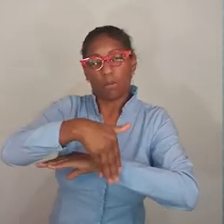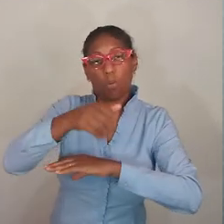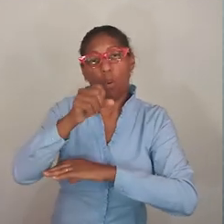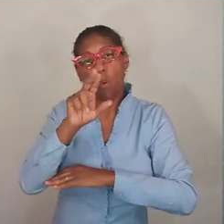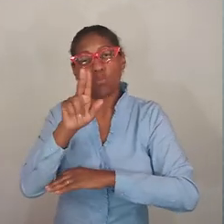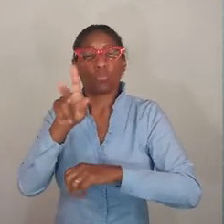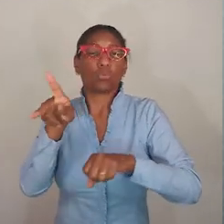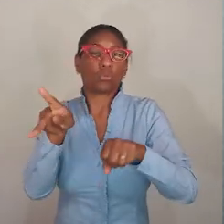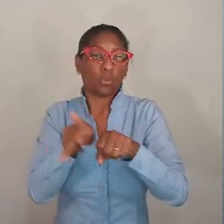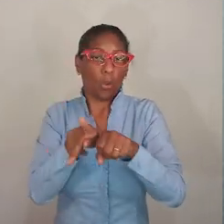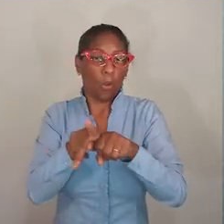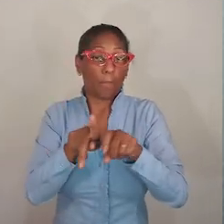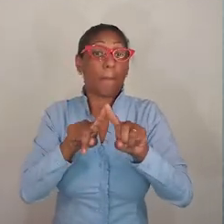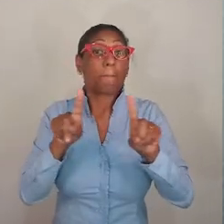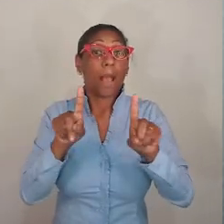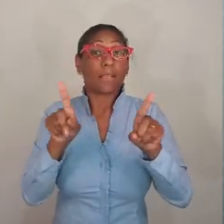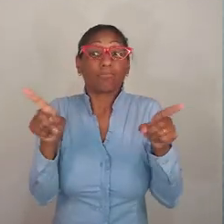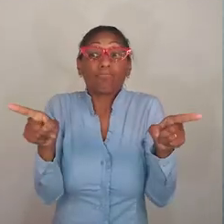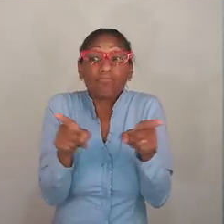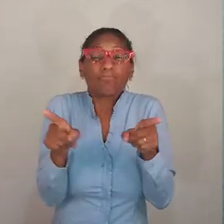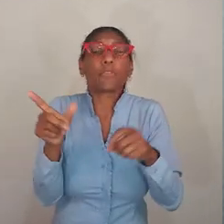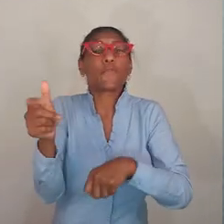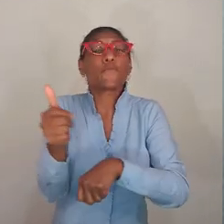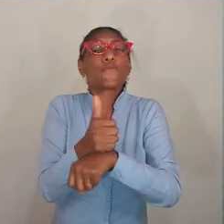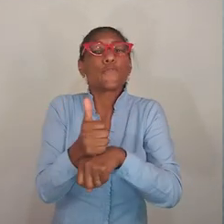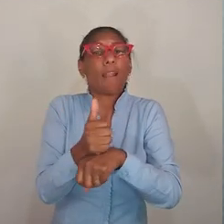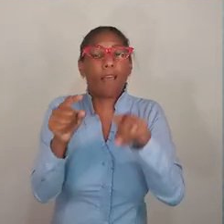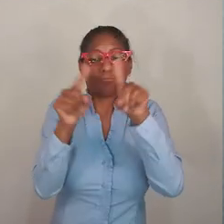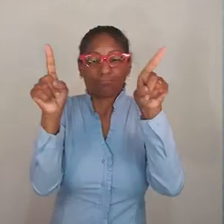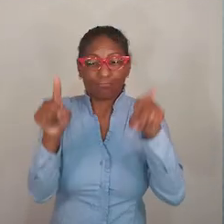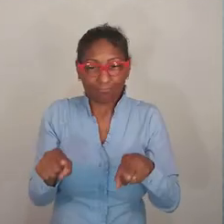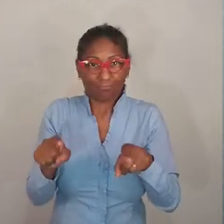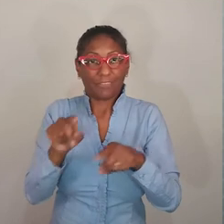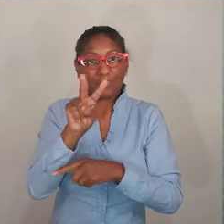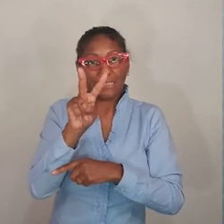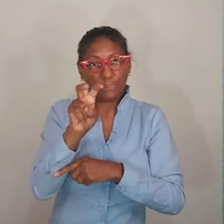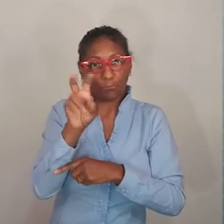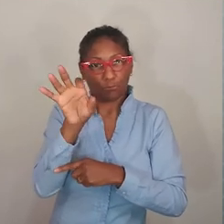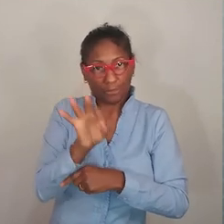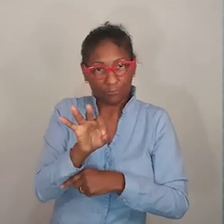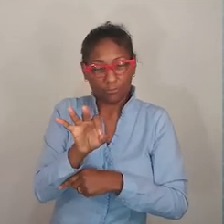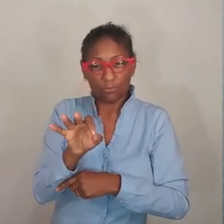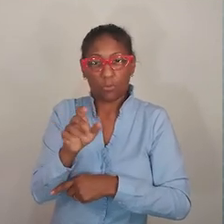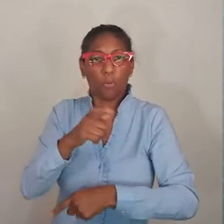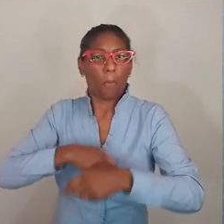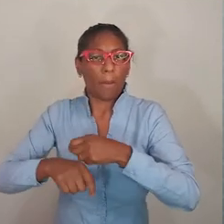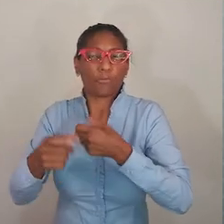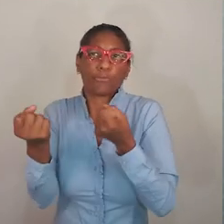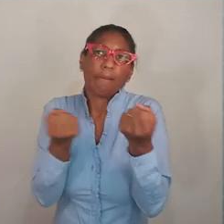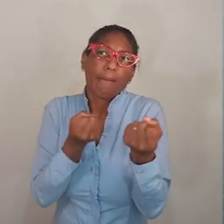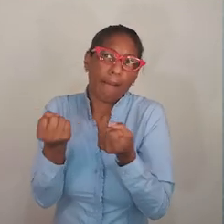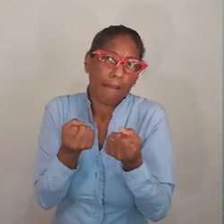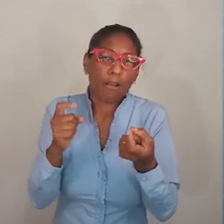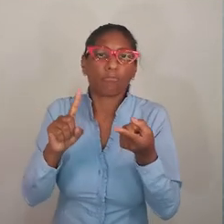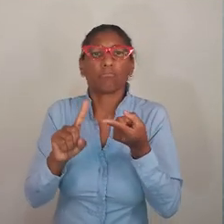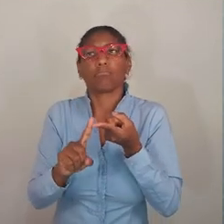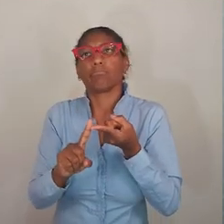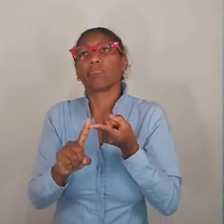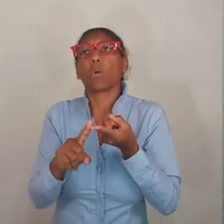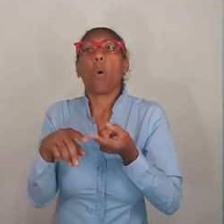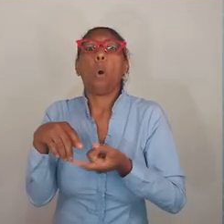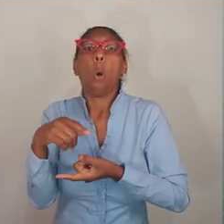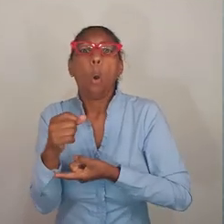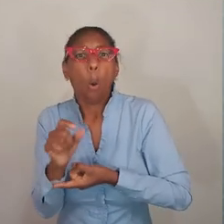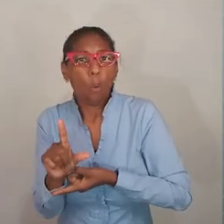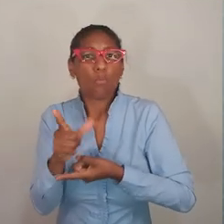Para as regiões em bandeira preta, podem funcionar apenas o comércio atacadista e varejista de itens essenciais, seja